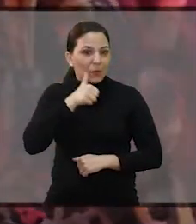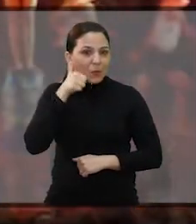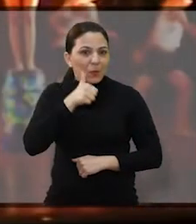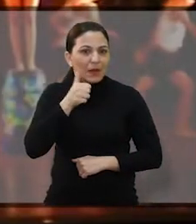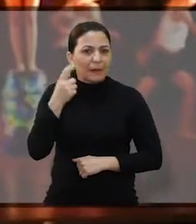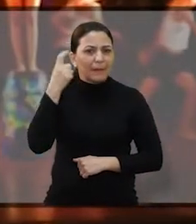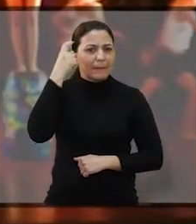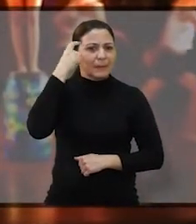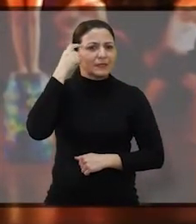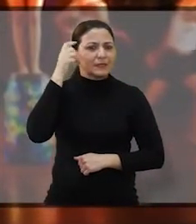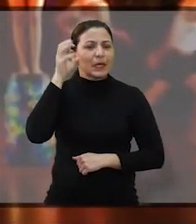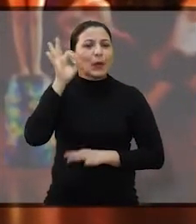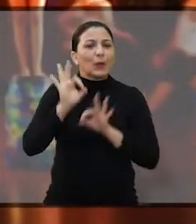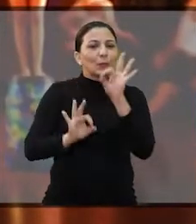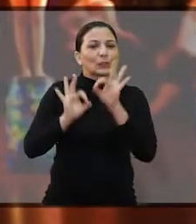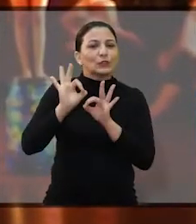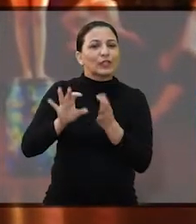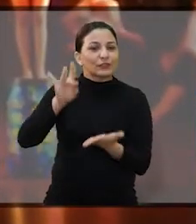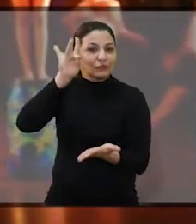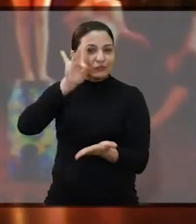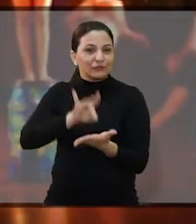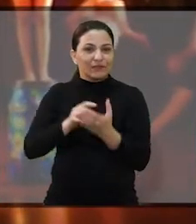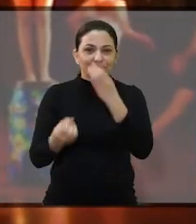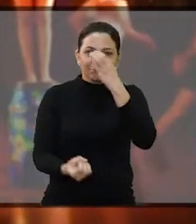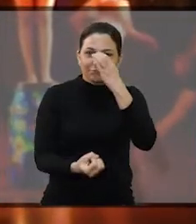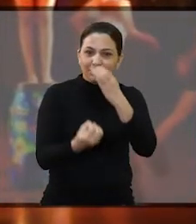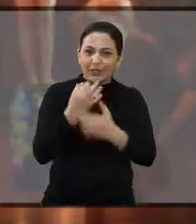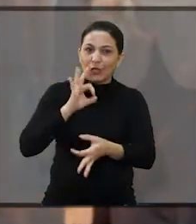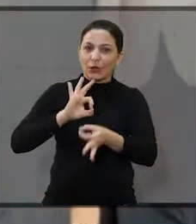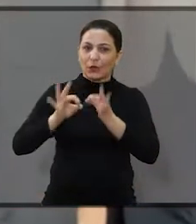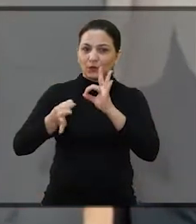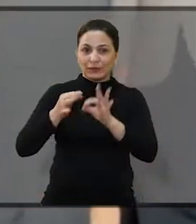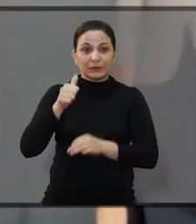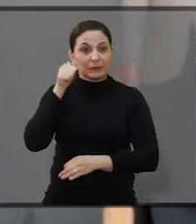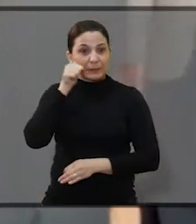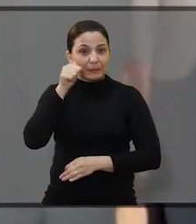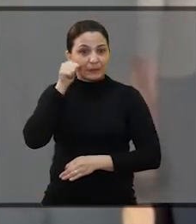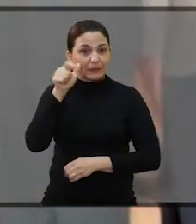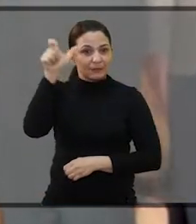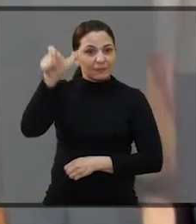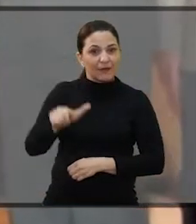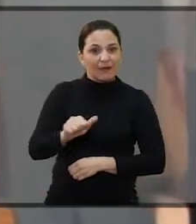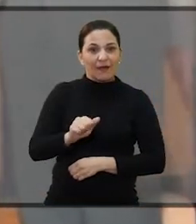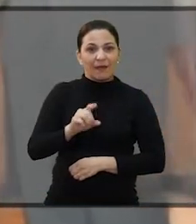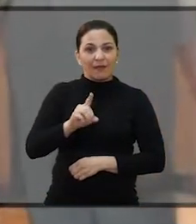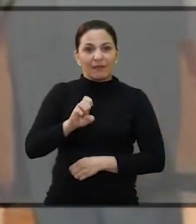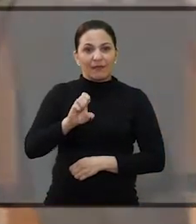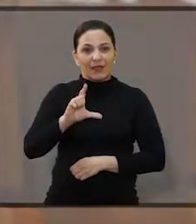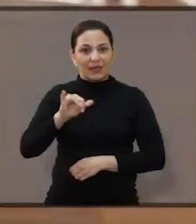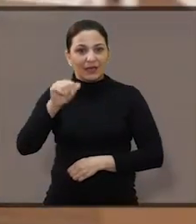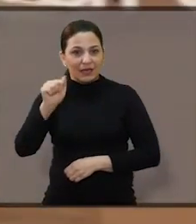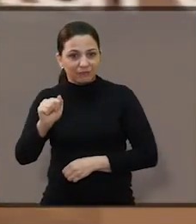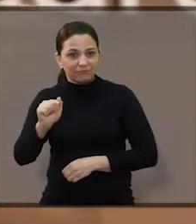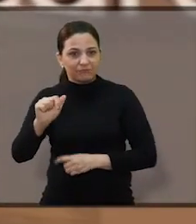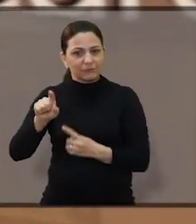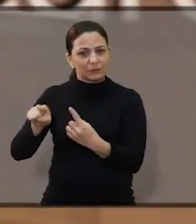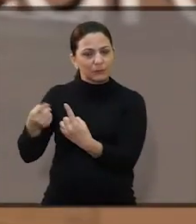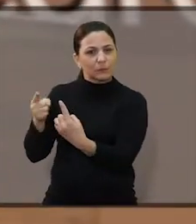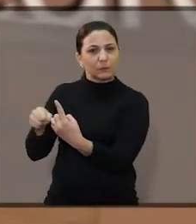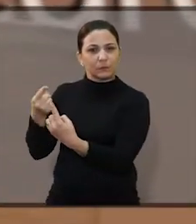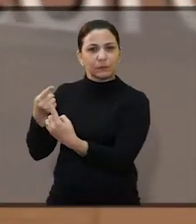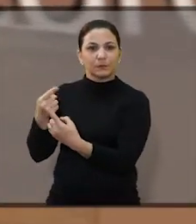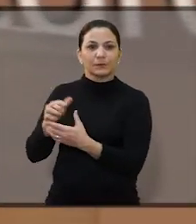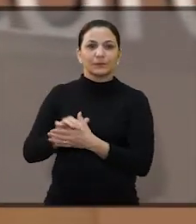primeira a vislumbrar essa possibilidade e a necessidade de fazer algo de concreto foi a Adélia Belode Privato.